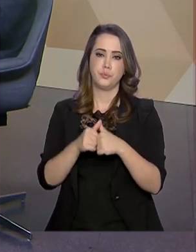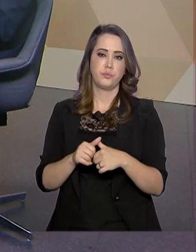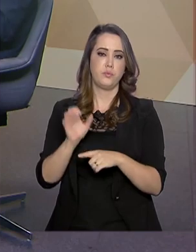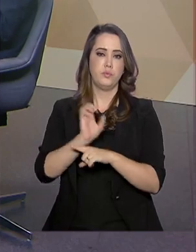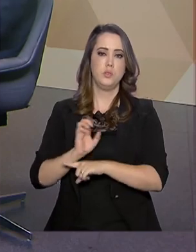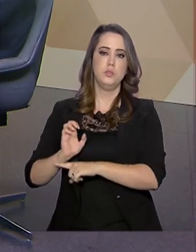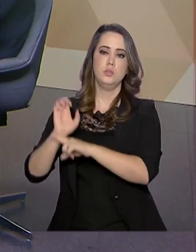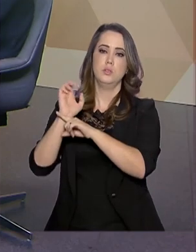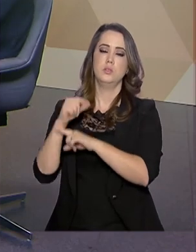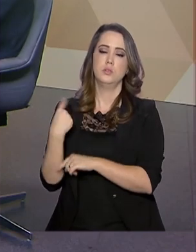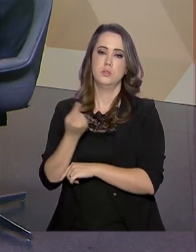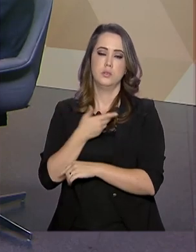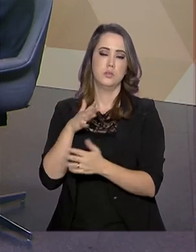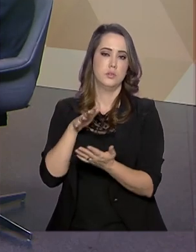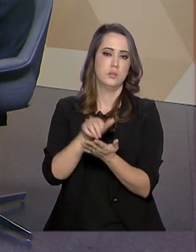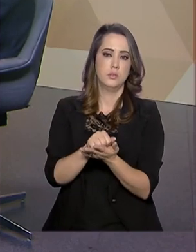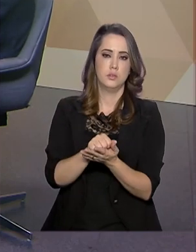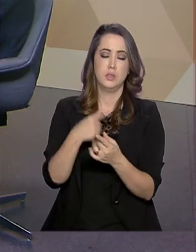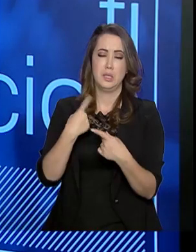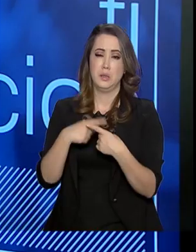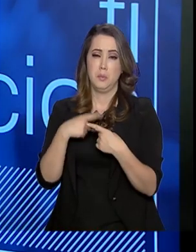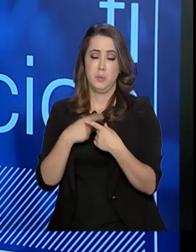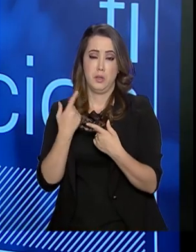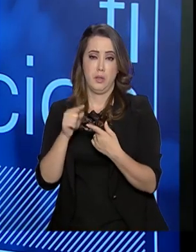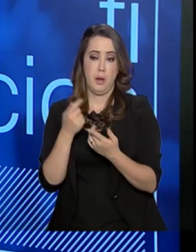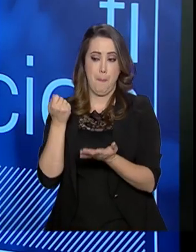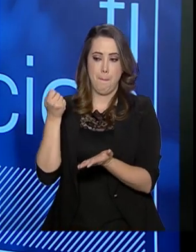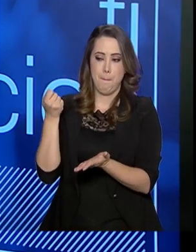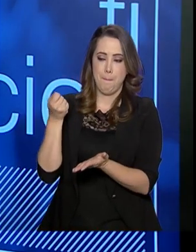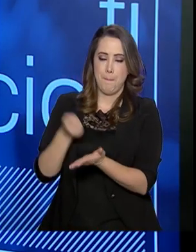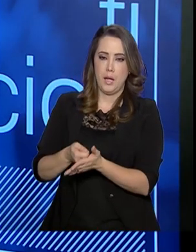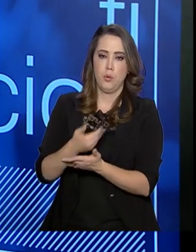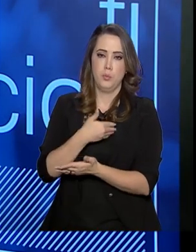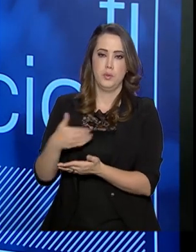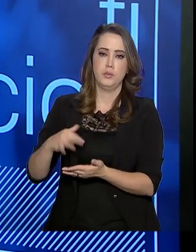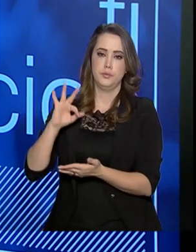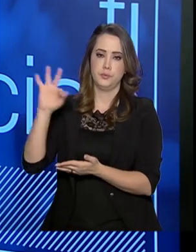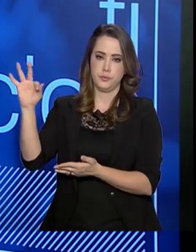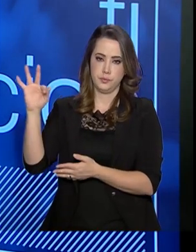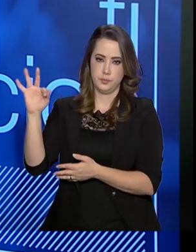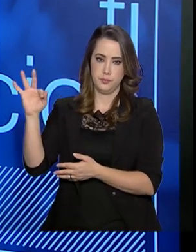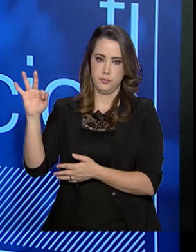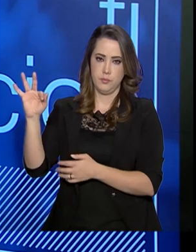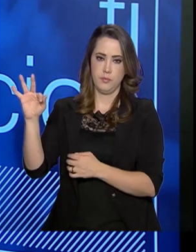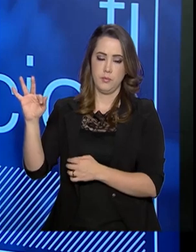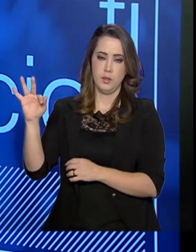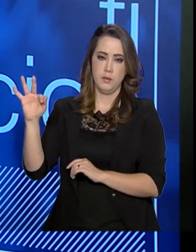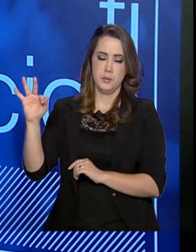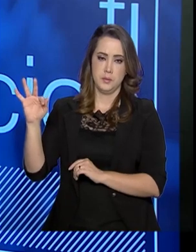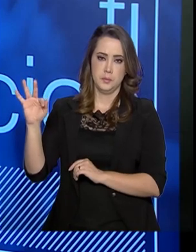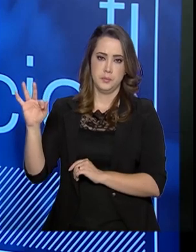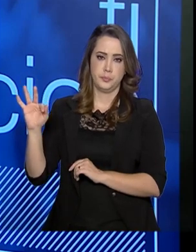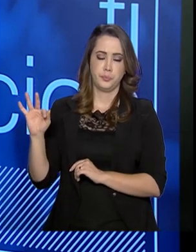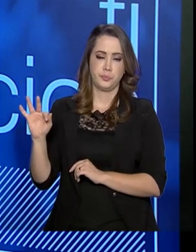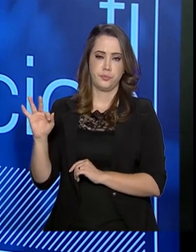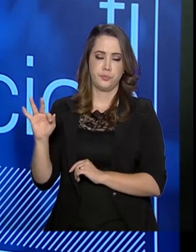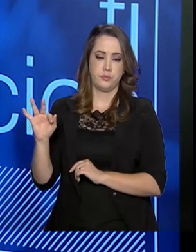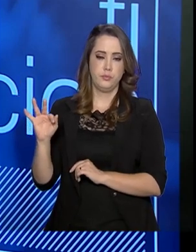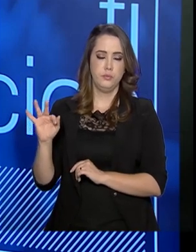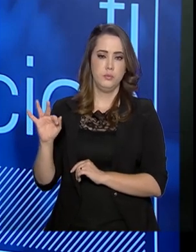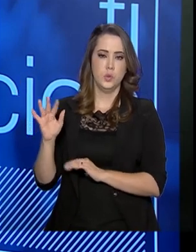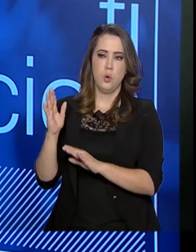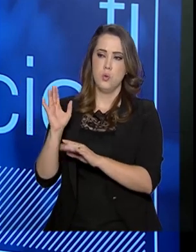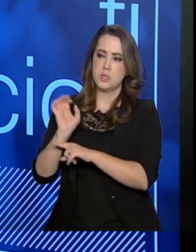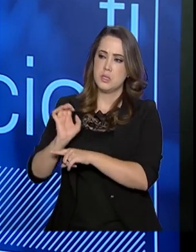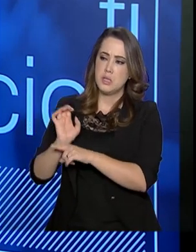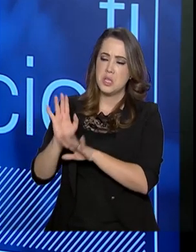que não, às vezes, não assumiram, porque ele é financiado pela União, pelo governo federal, os